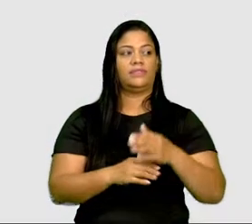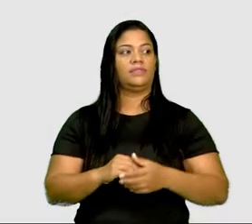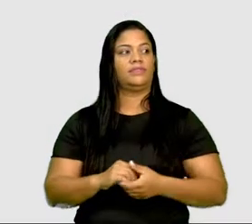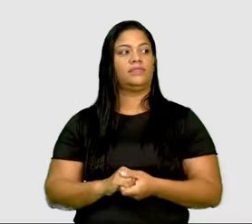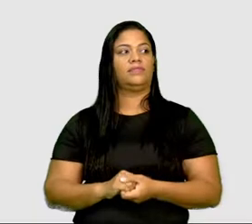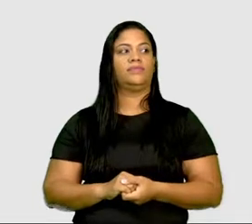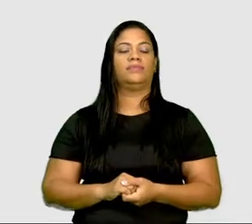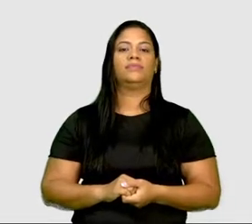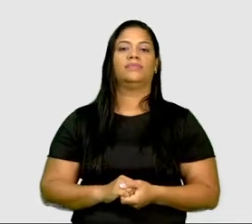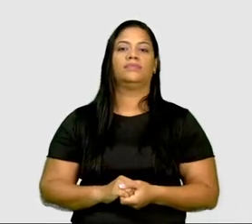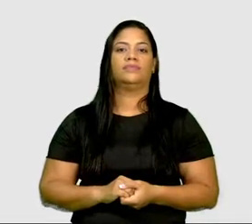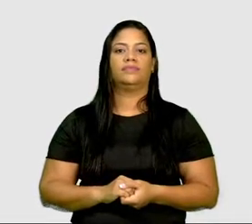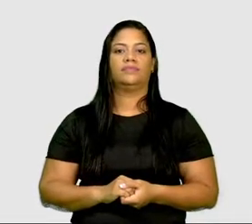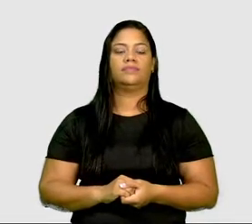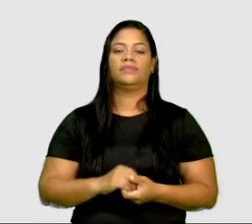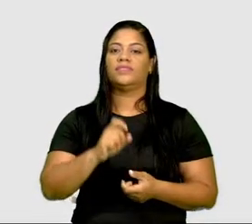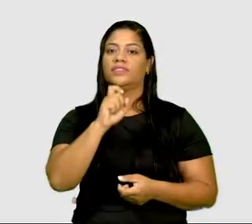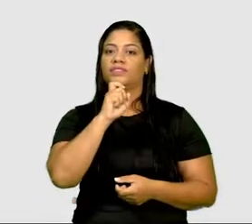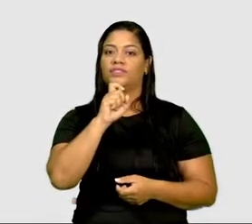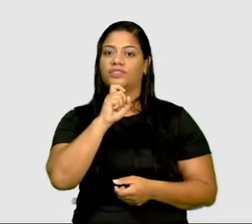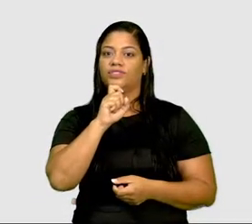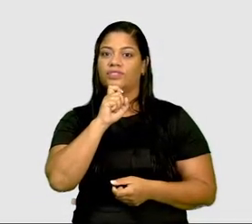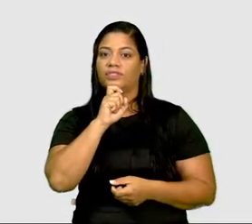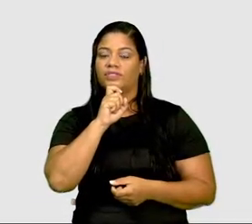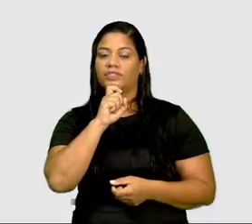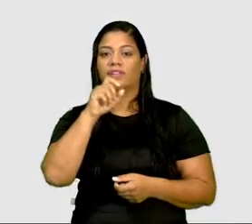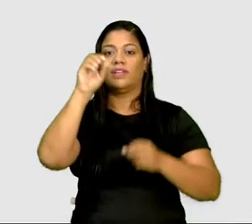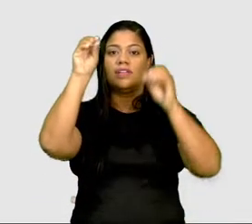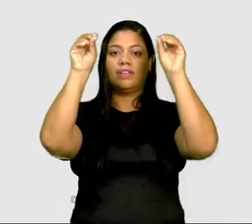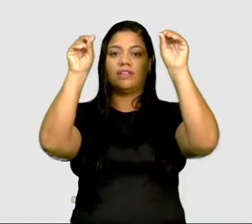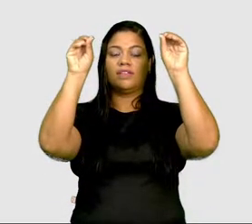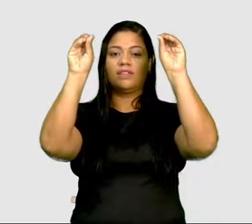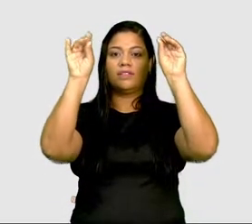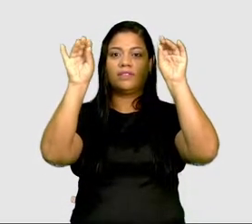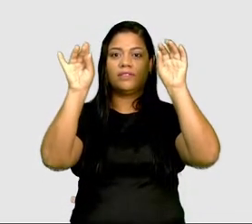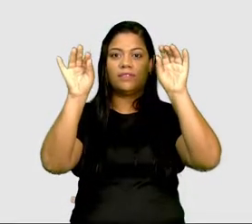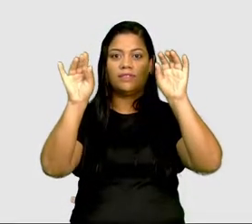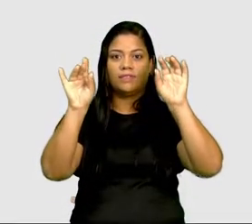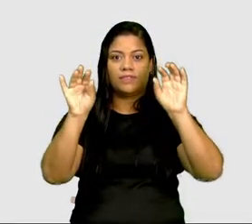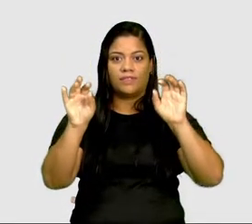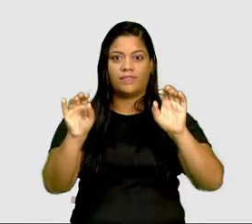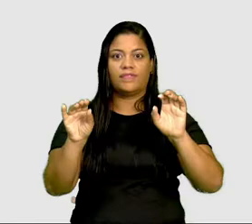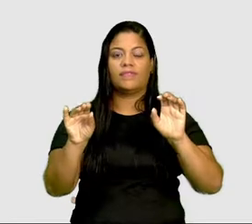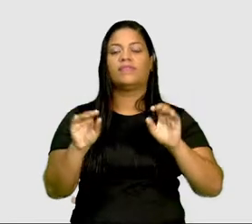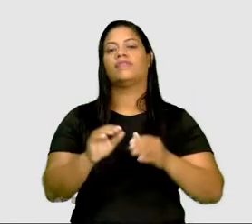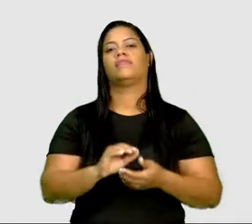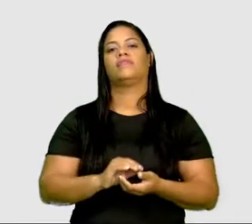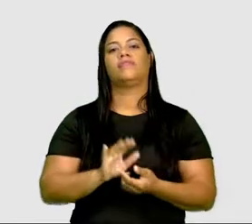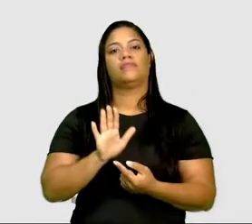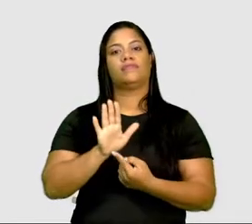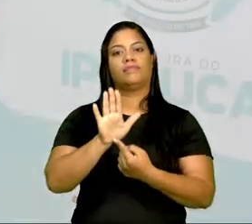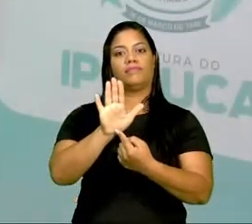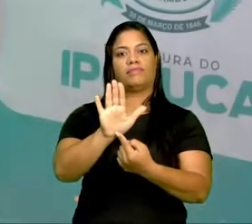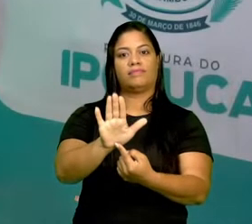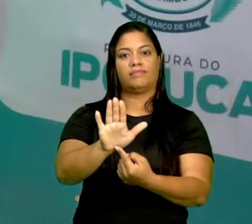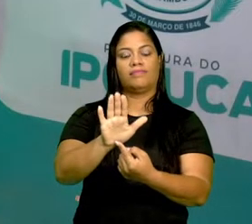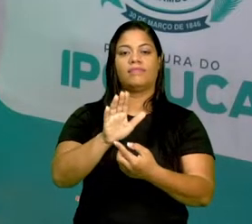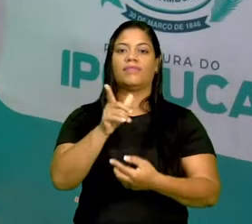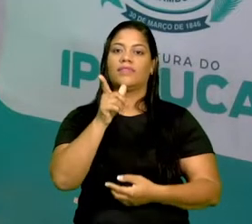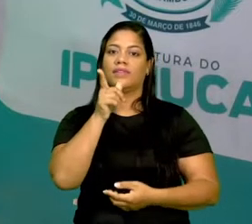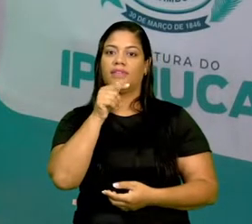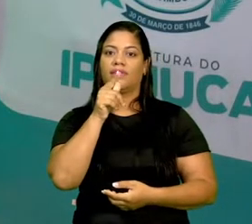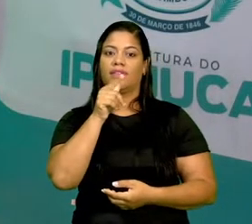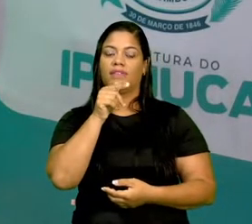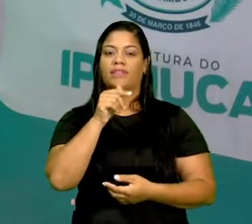Como é o caso das geleiras e da neve também. Que é uma forma de apresentação da